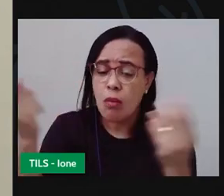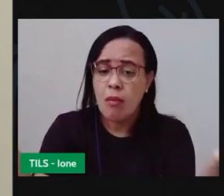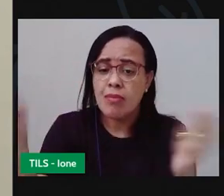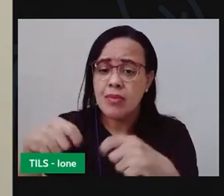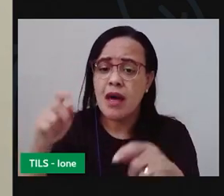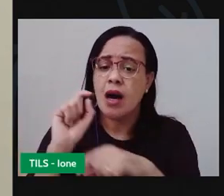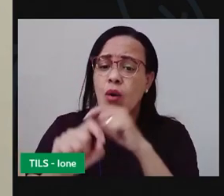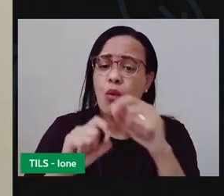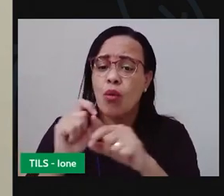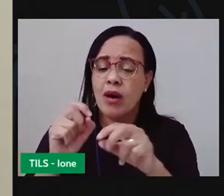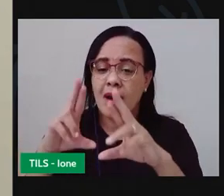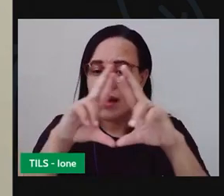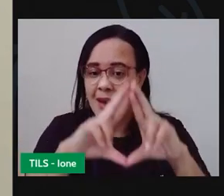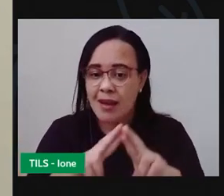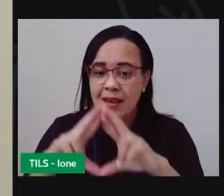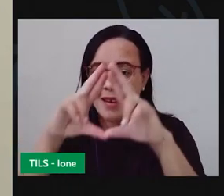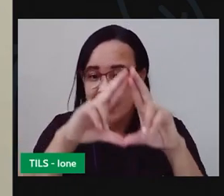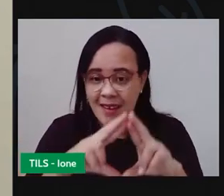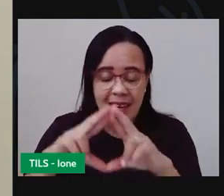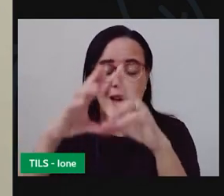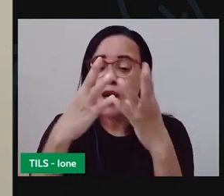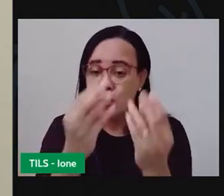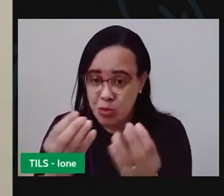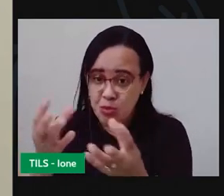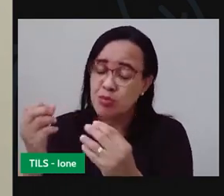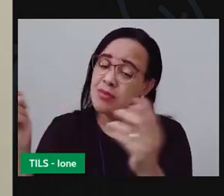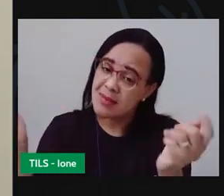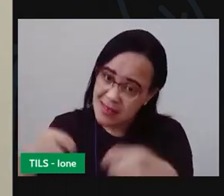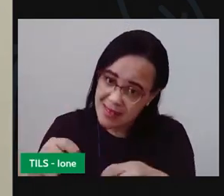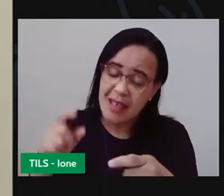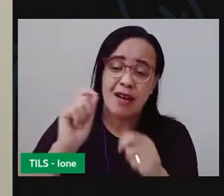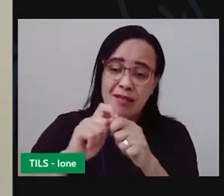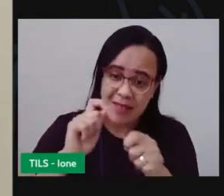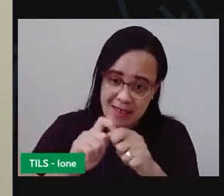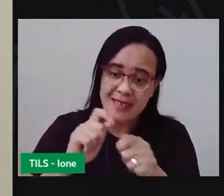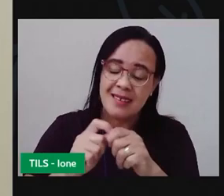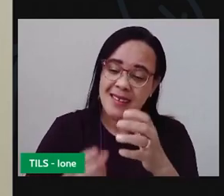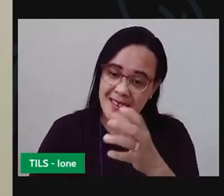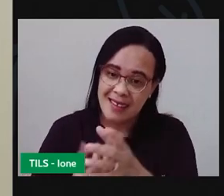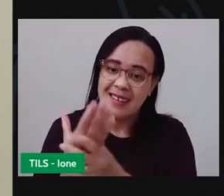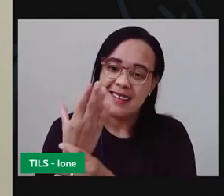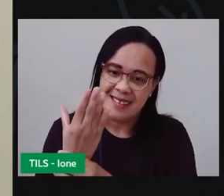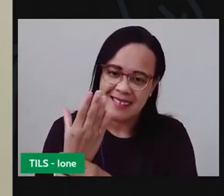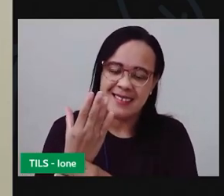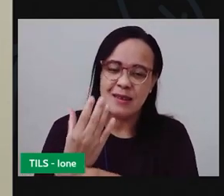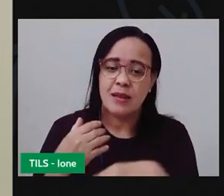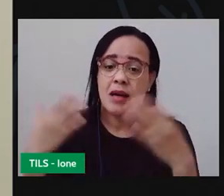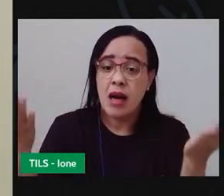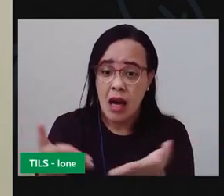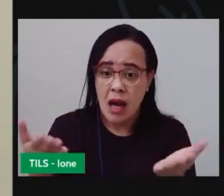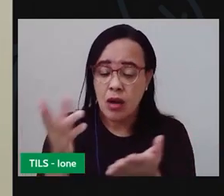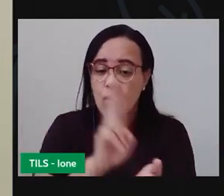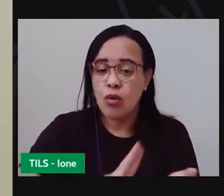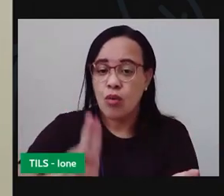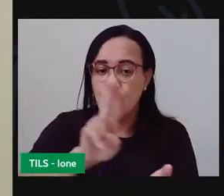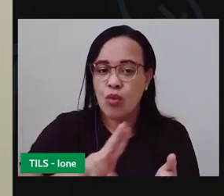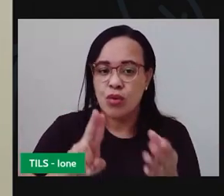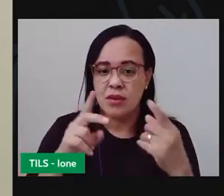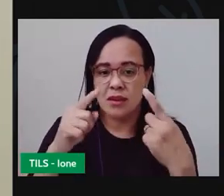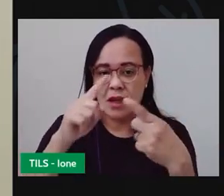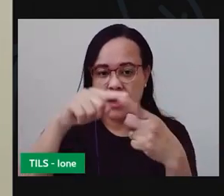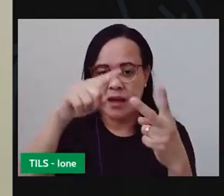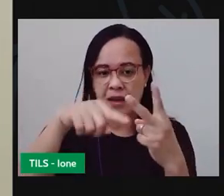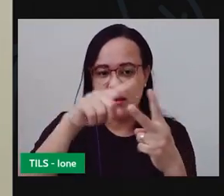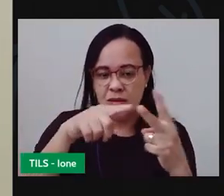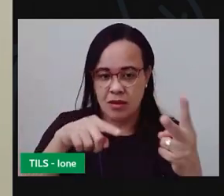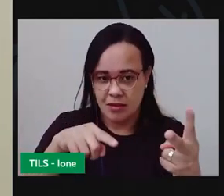Já estou aqui com as duas argolas que a gente vai utilizar na primeira parte do